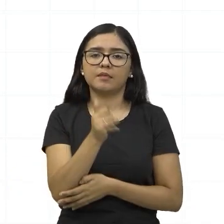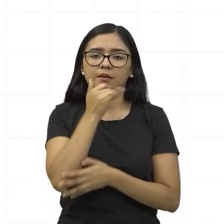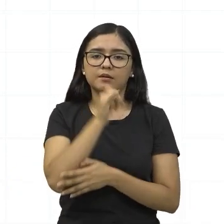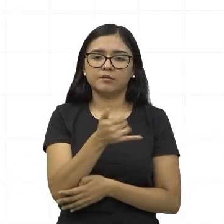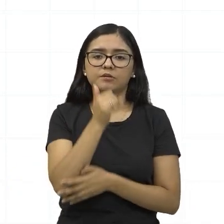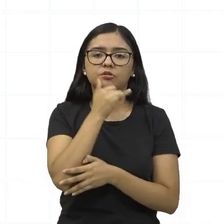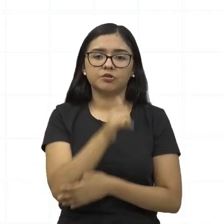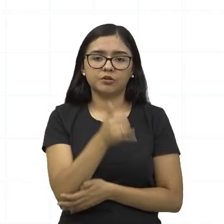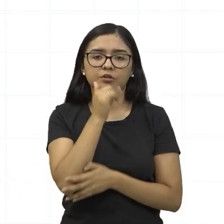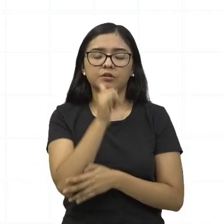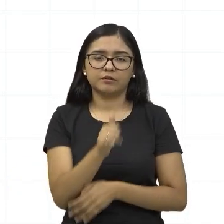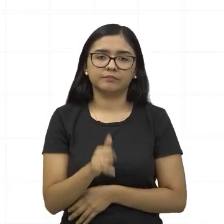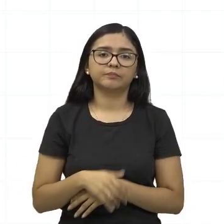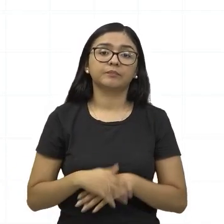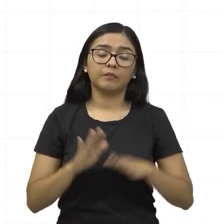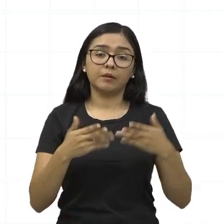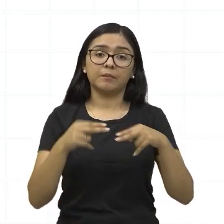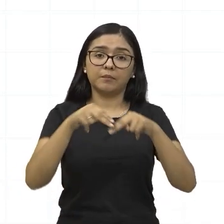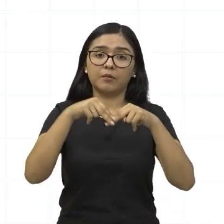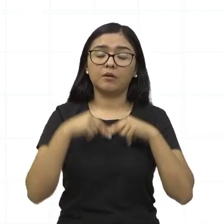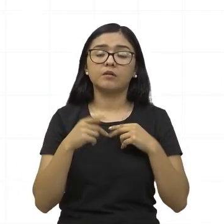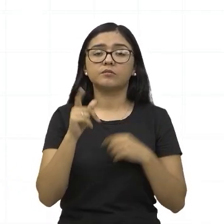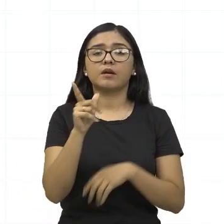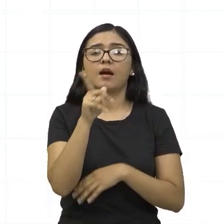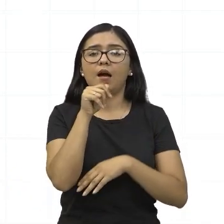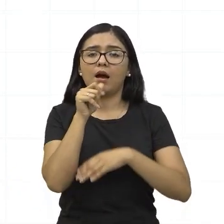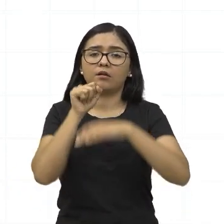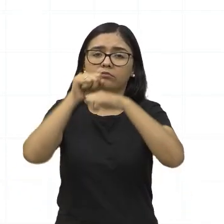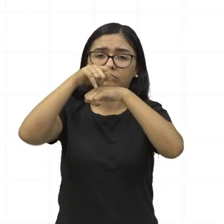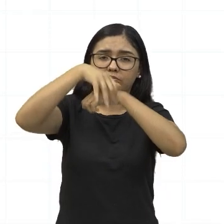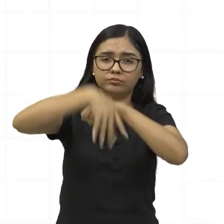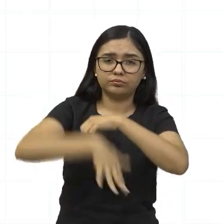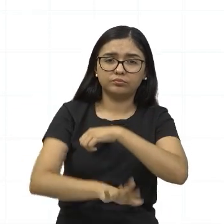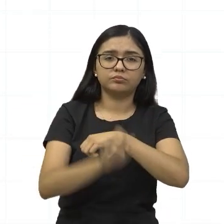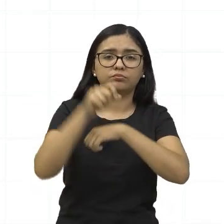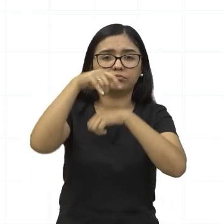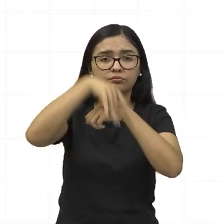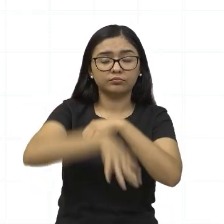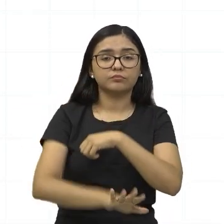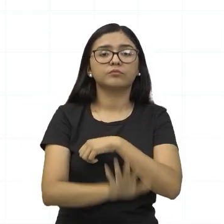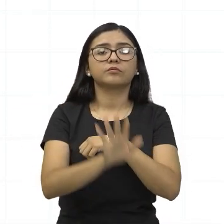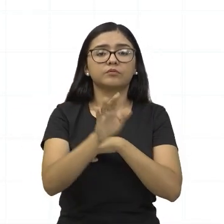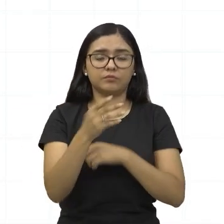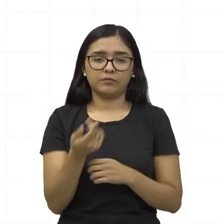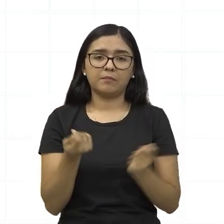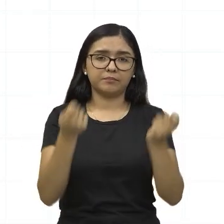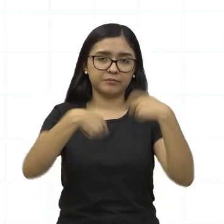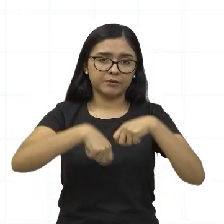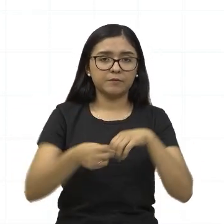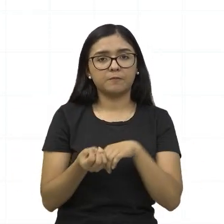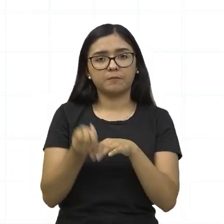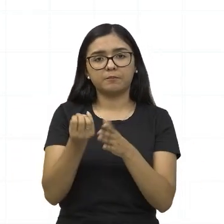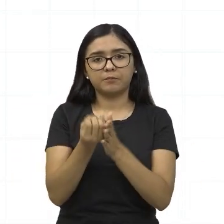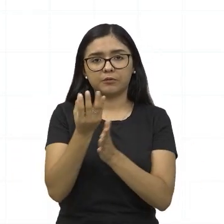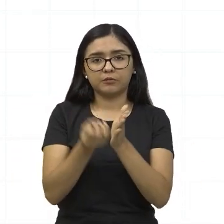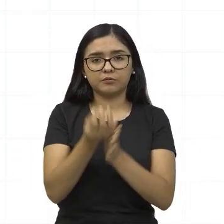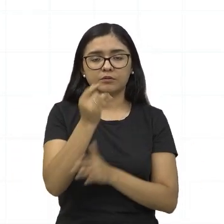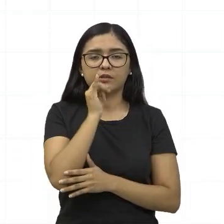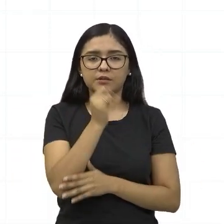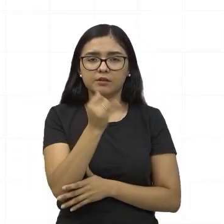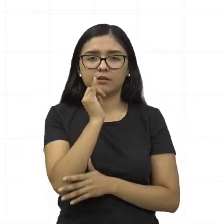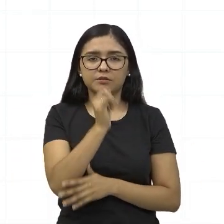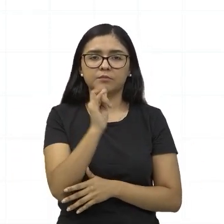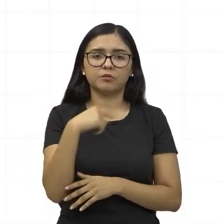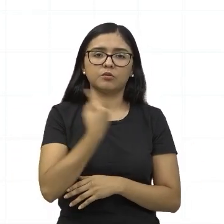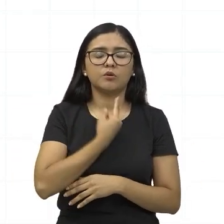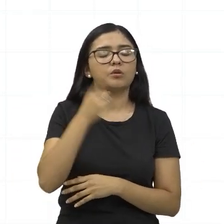movimento das águas, desse rio, dessas represas, eles vão servir para gerar energia para o